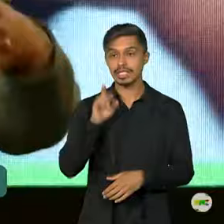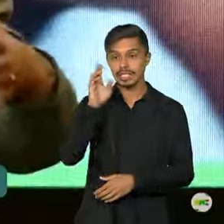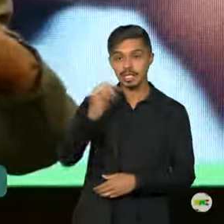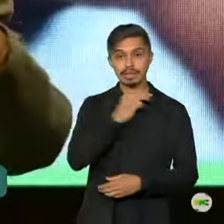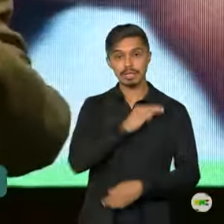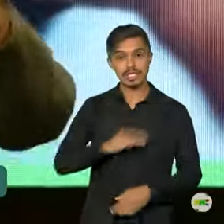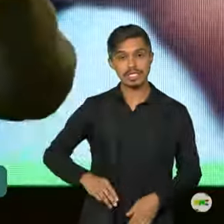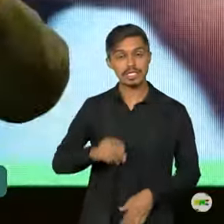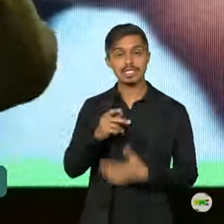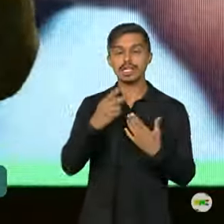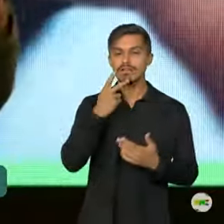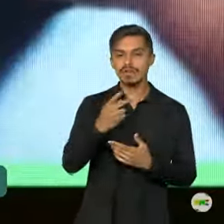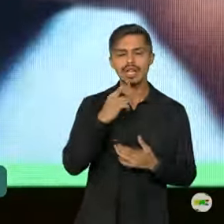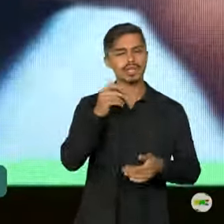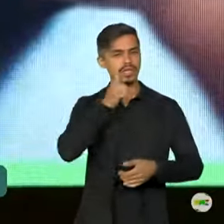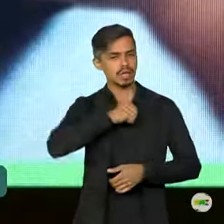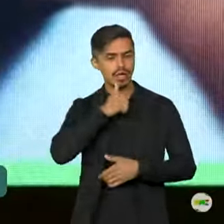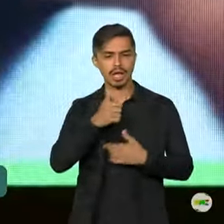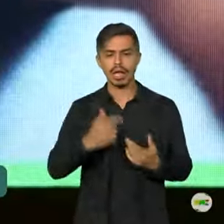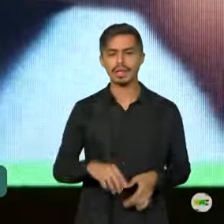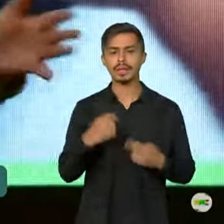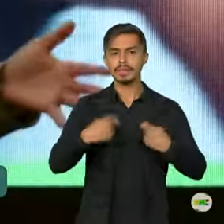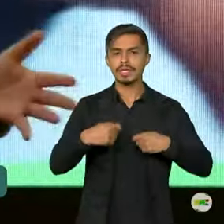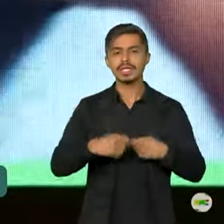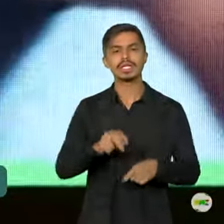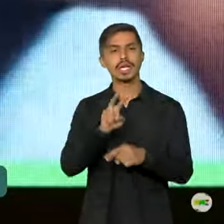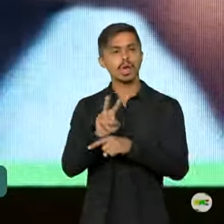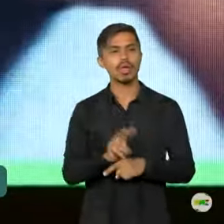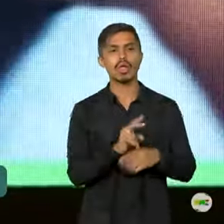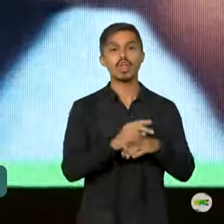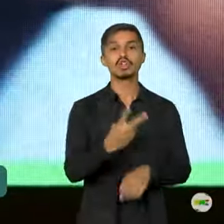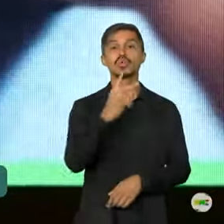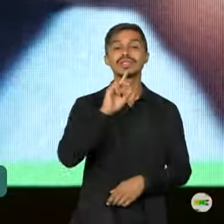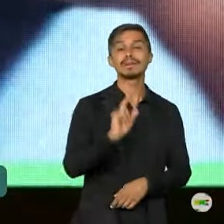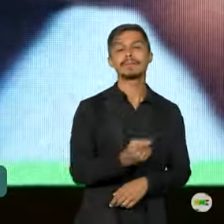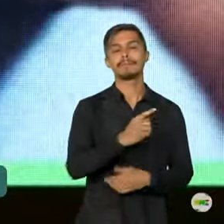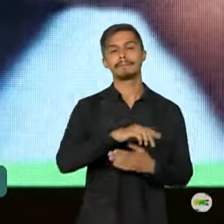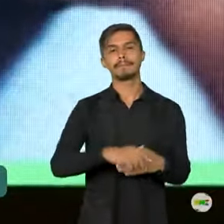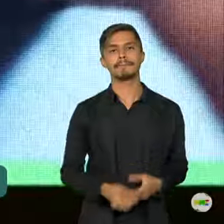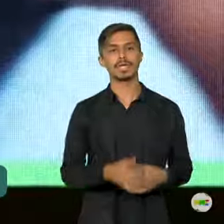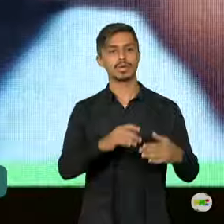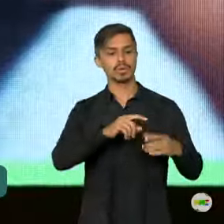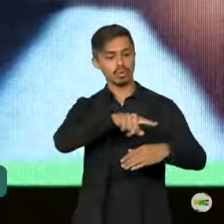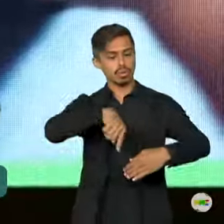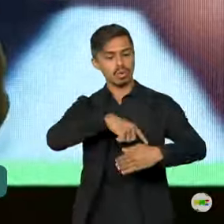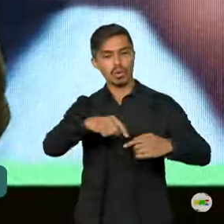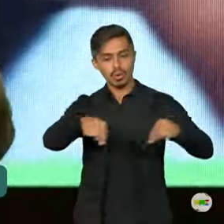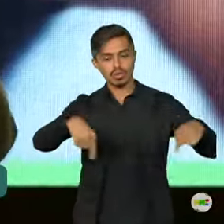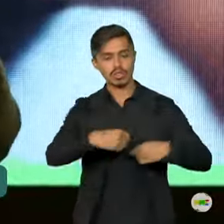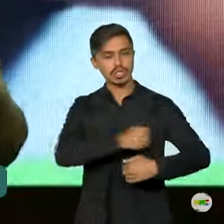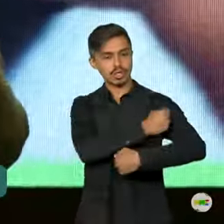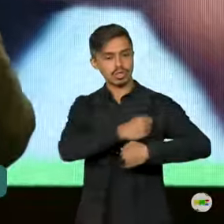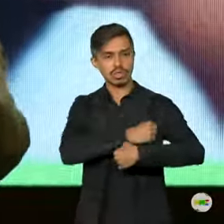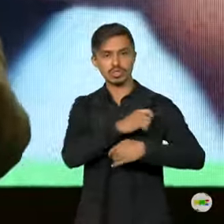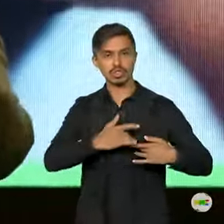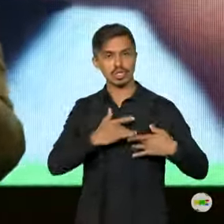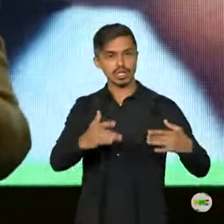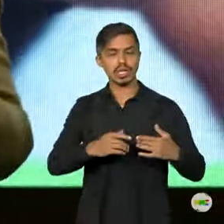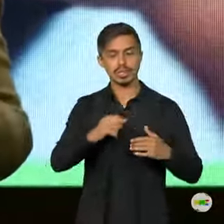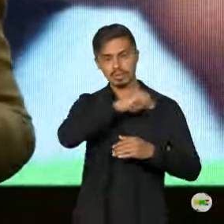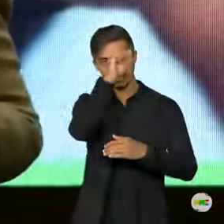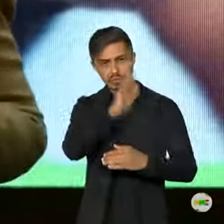econômico e social das mais de duas mil cozinhas solidárias pelo país. Nós precisamos pensar